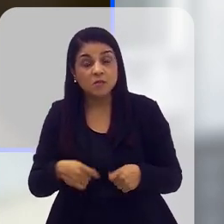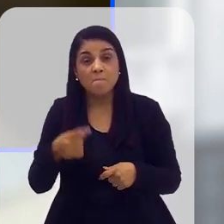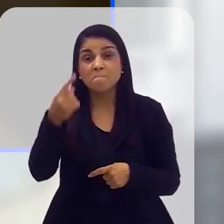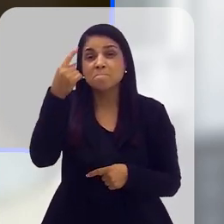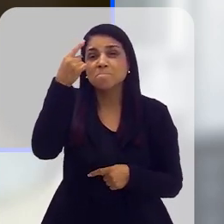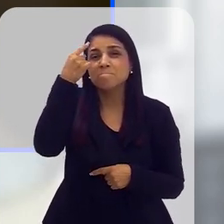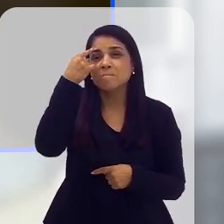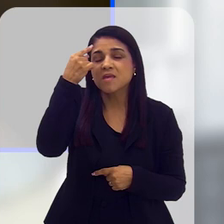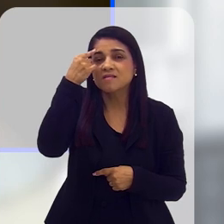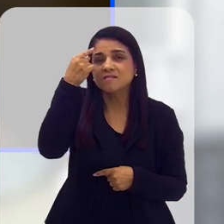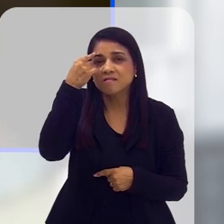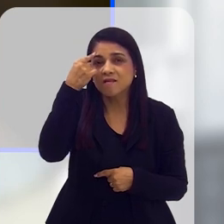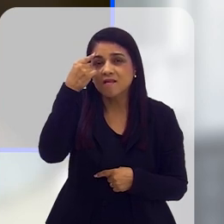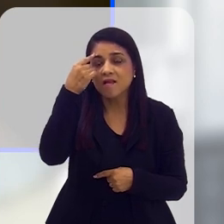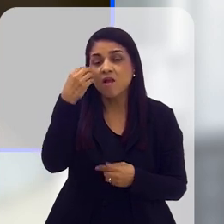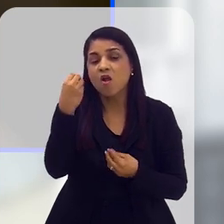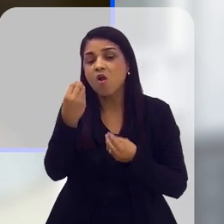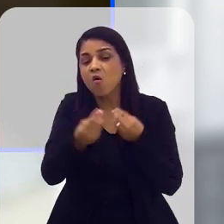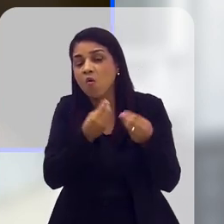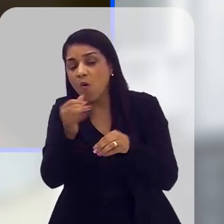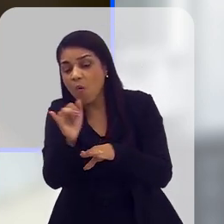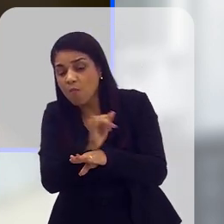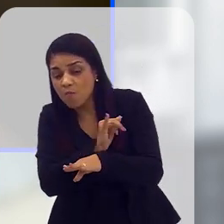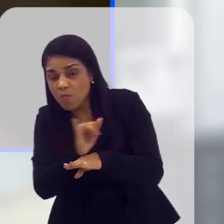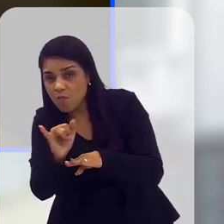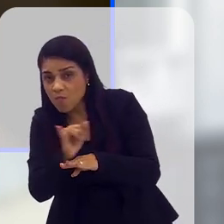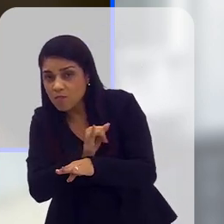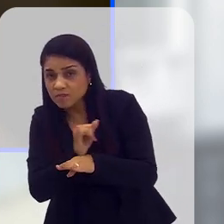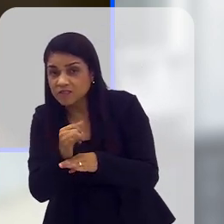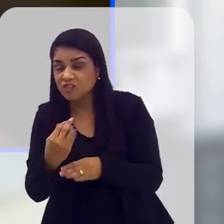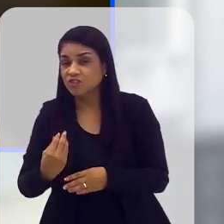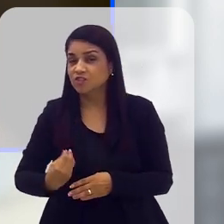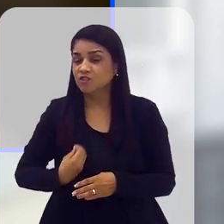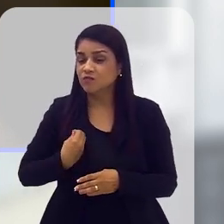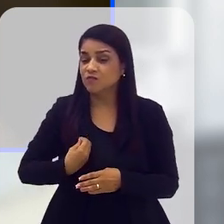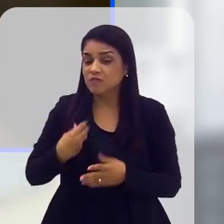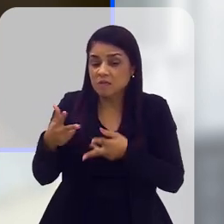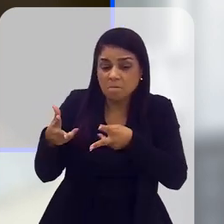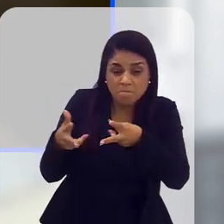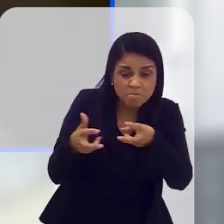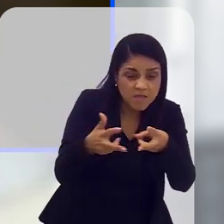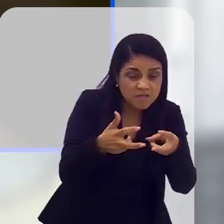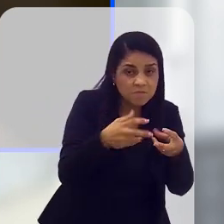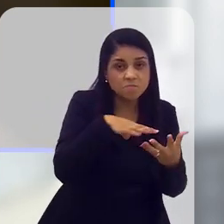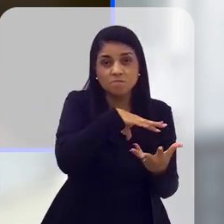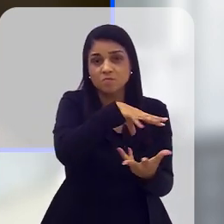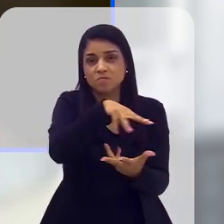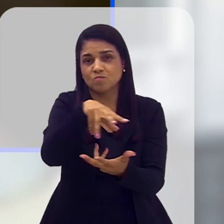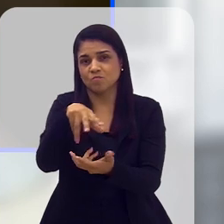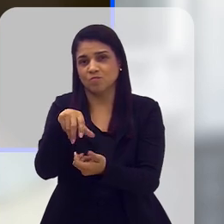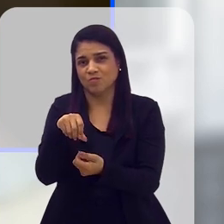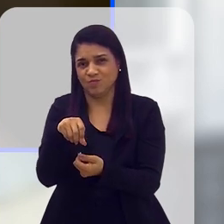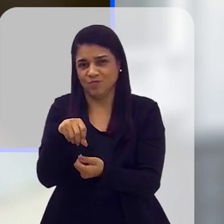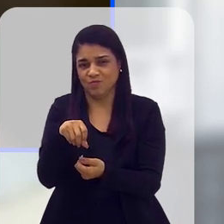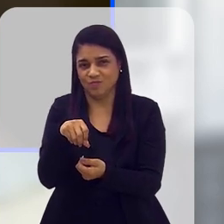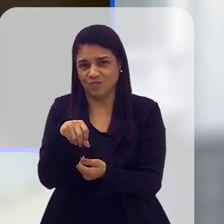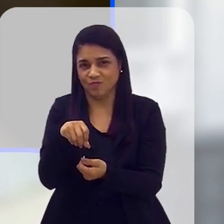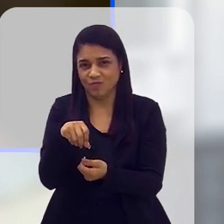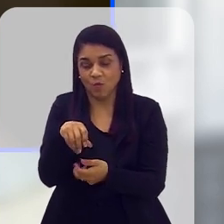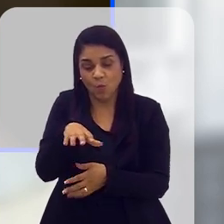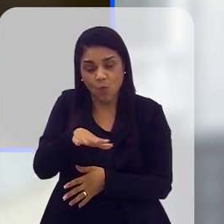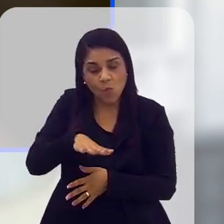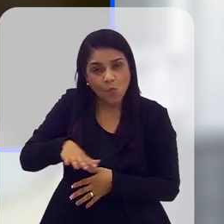com relação às nossas formas de perceber o mundo, né, e de vivenciar